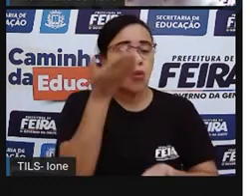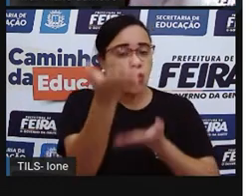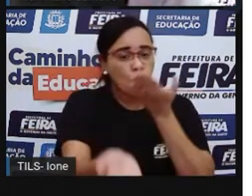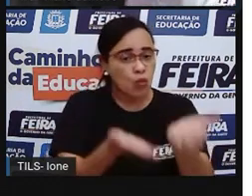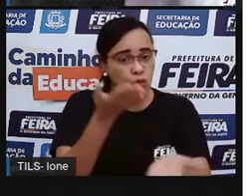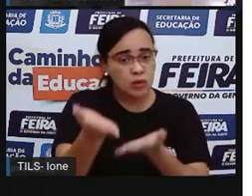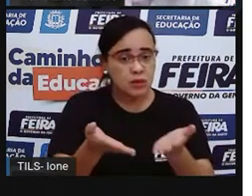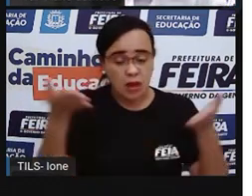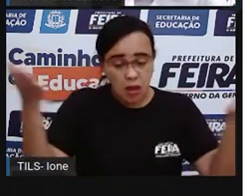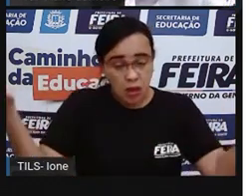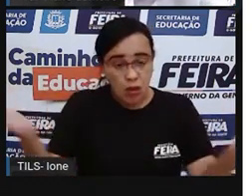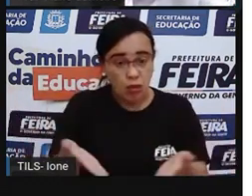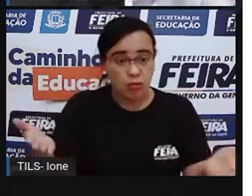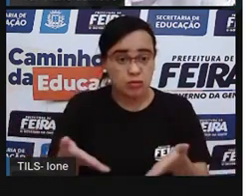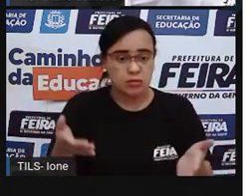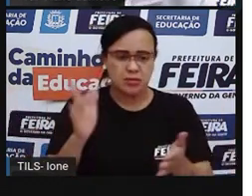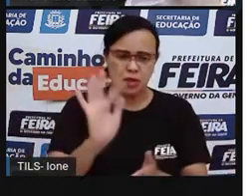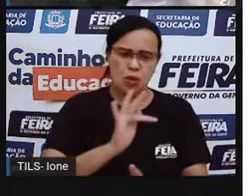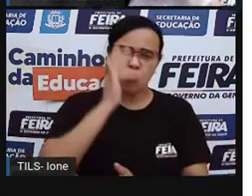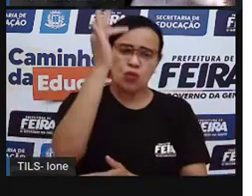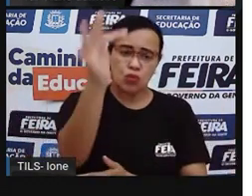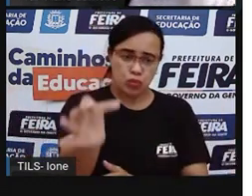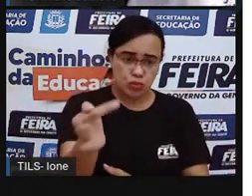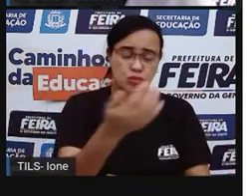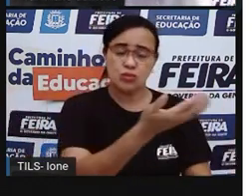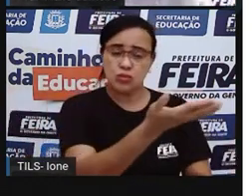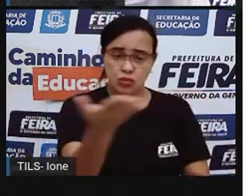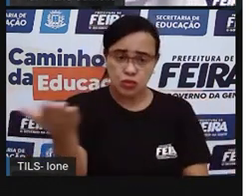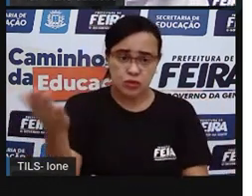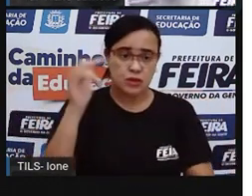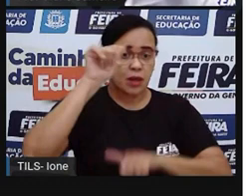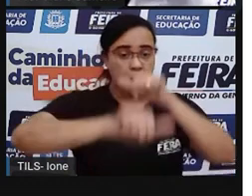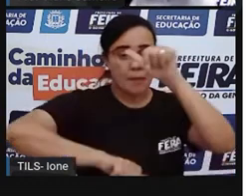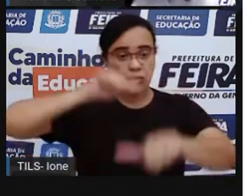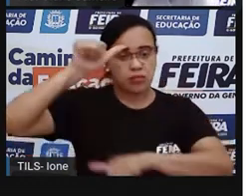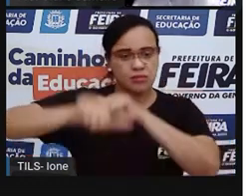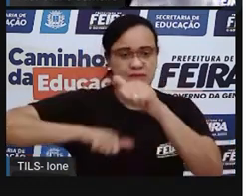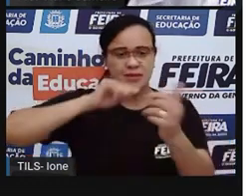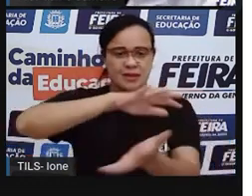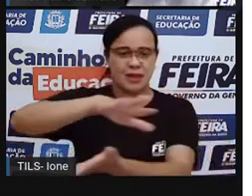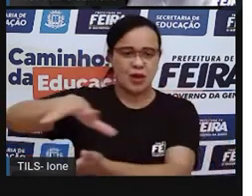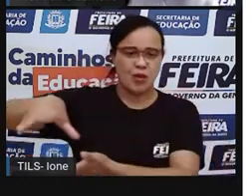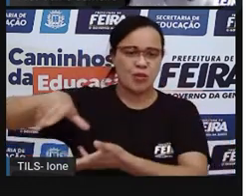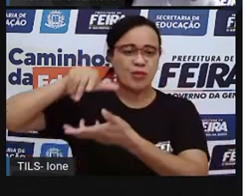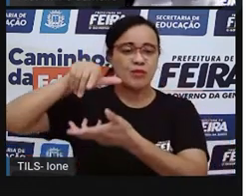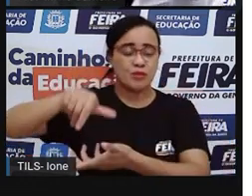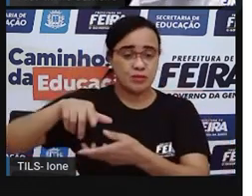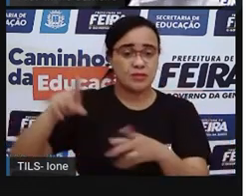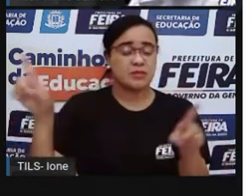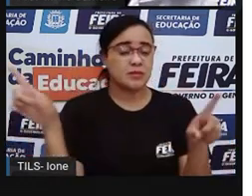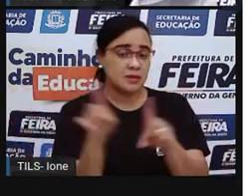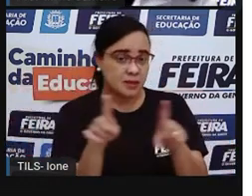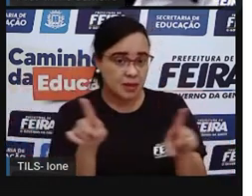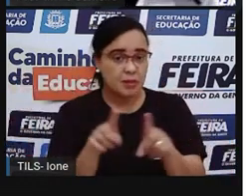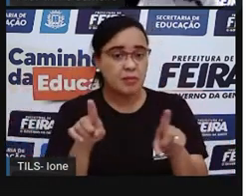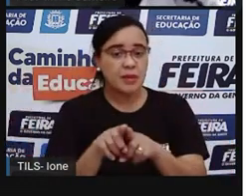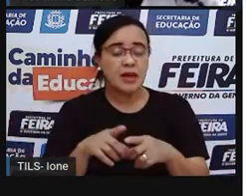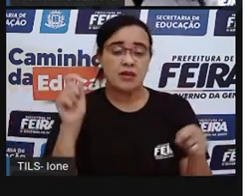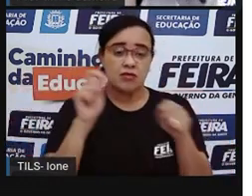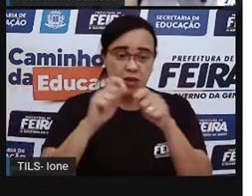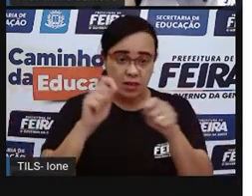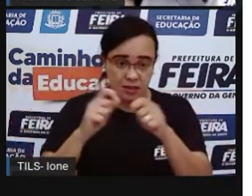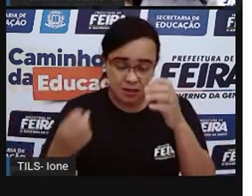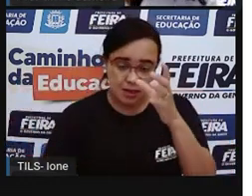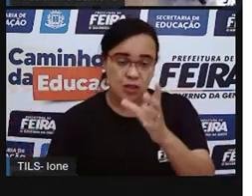hoje, para que no futuro, né? Vocês consigam mudar o mundo que está à nossa volta e possam construir, realmente,